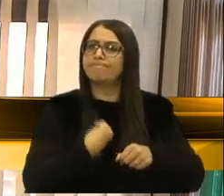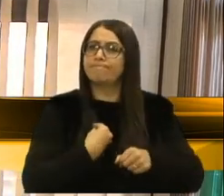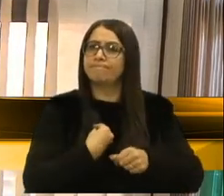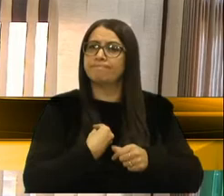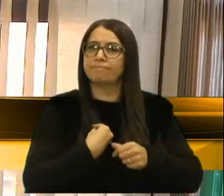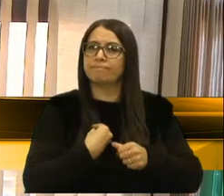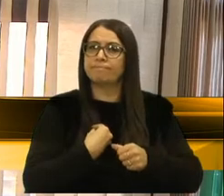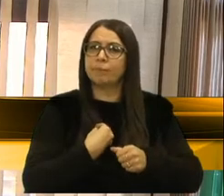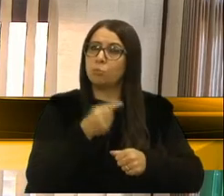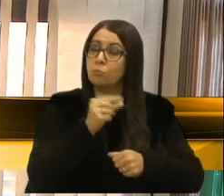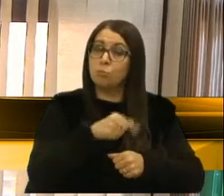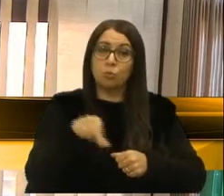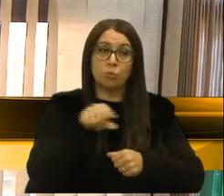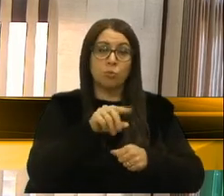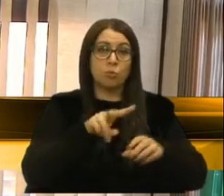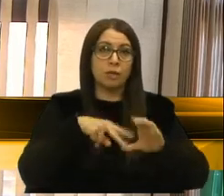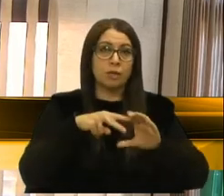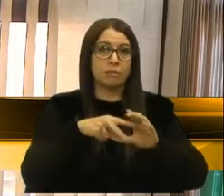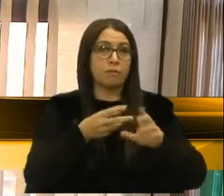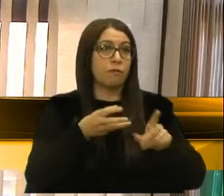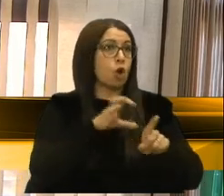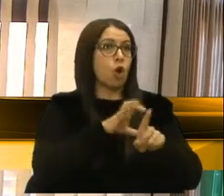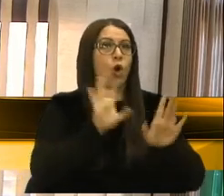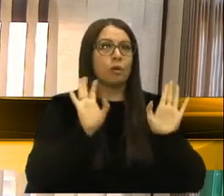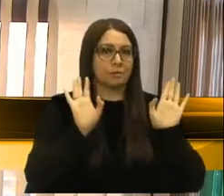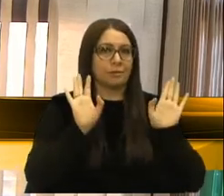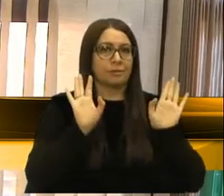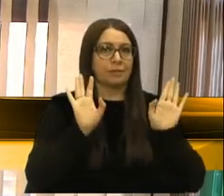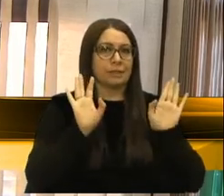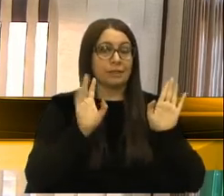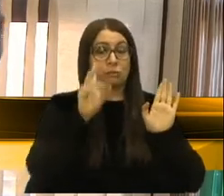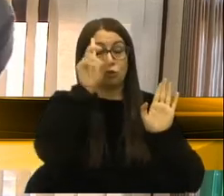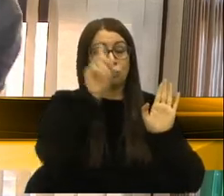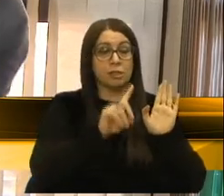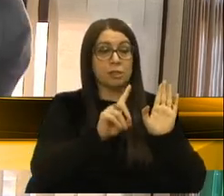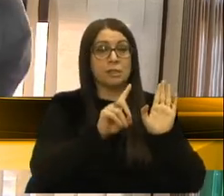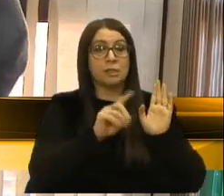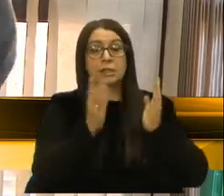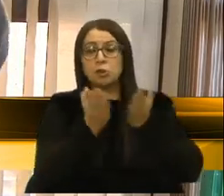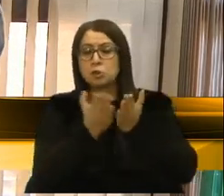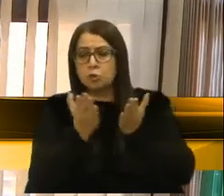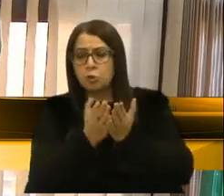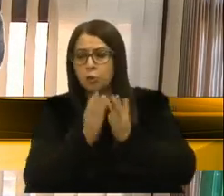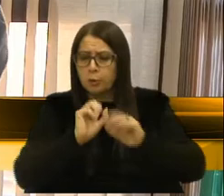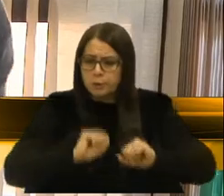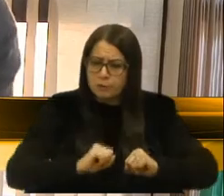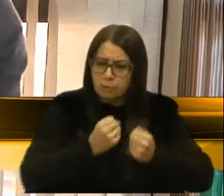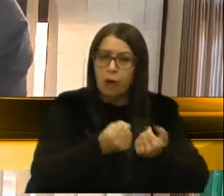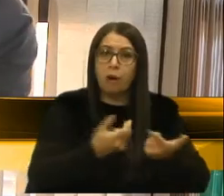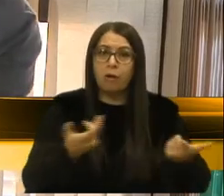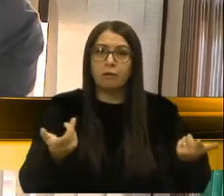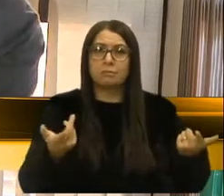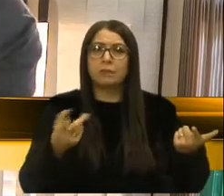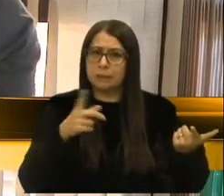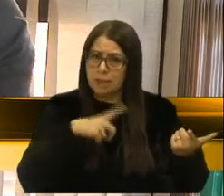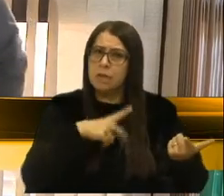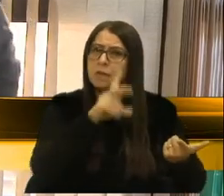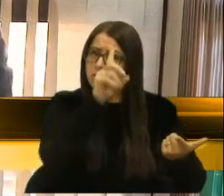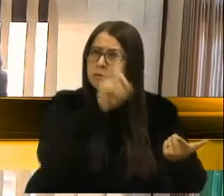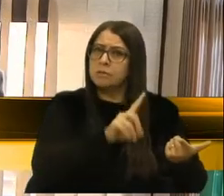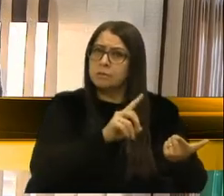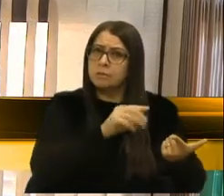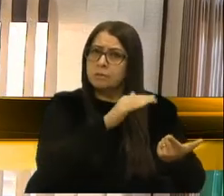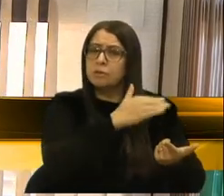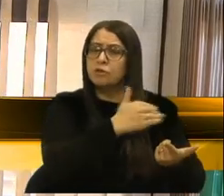e raramente também a Câmara votaria contra, por um direito, quem estudou, quem se dedicou, tem esse direito de ser